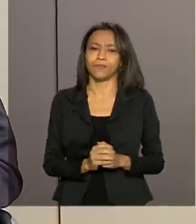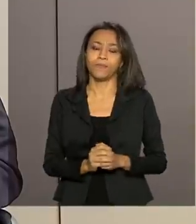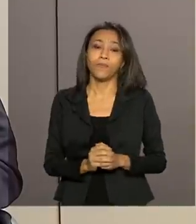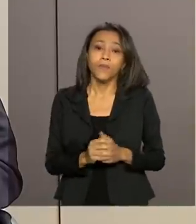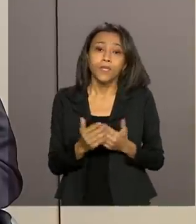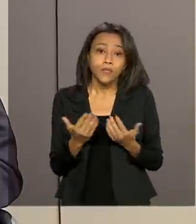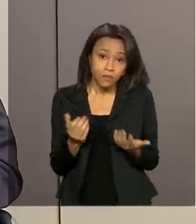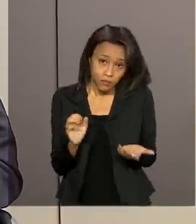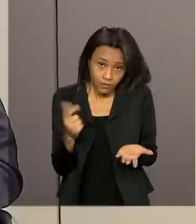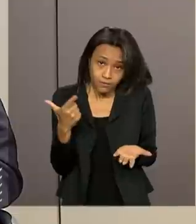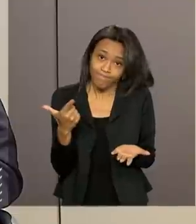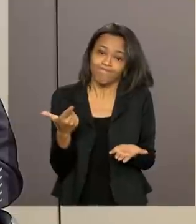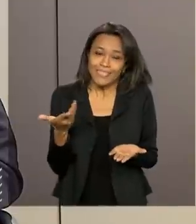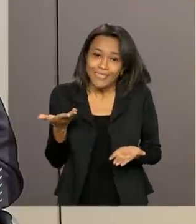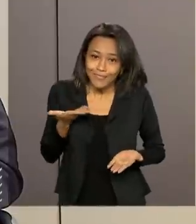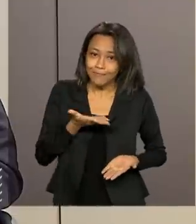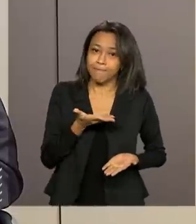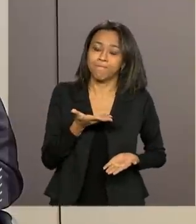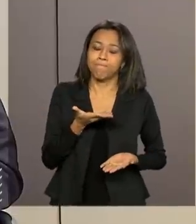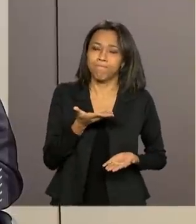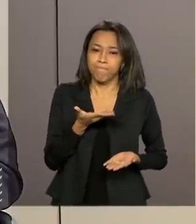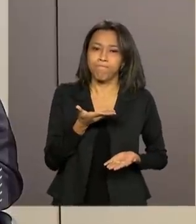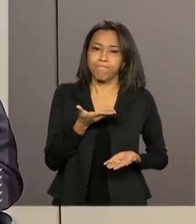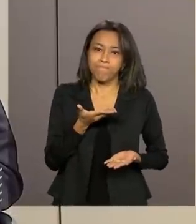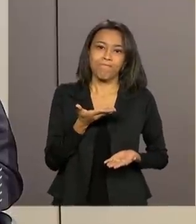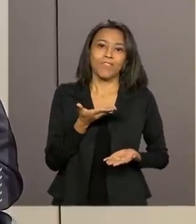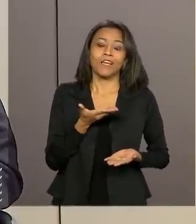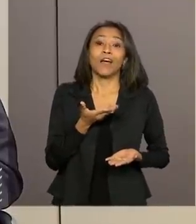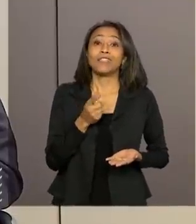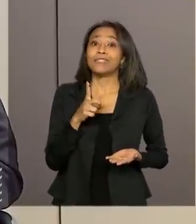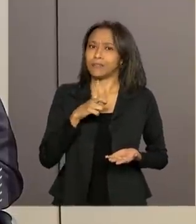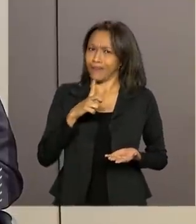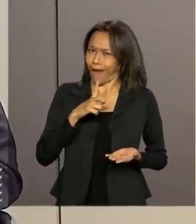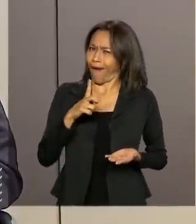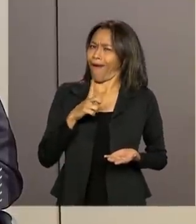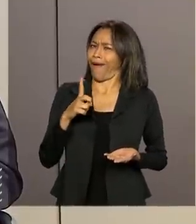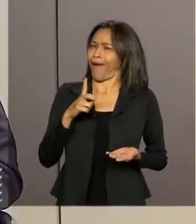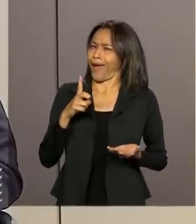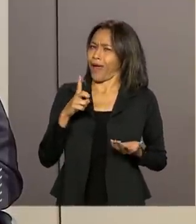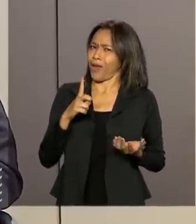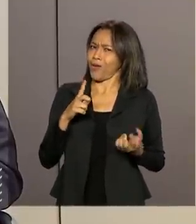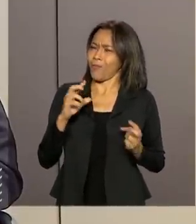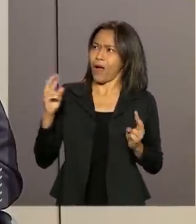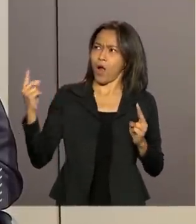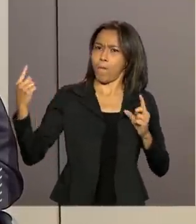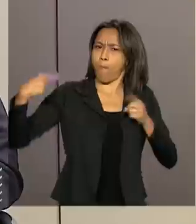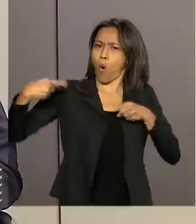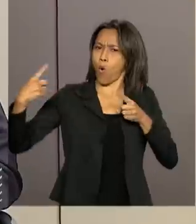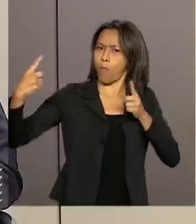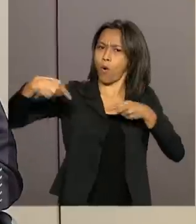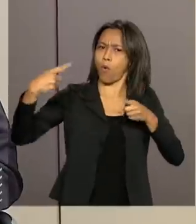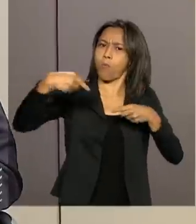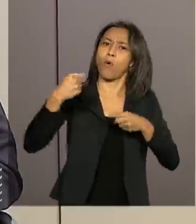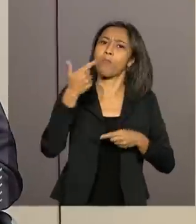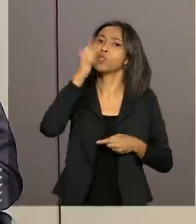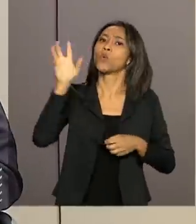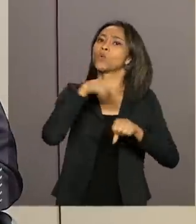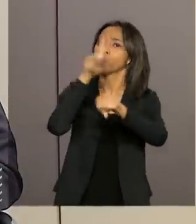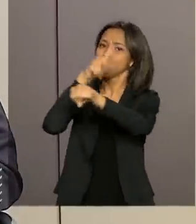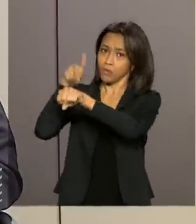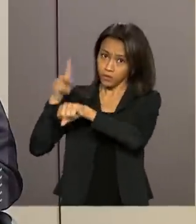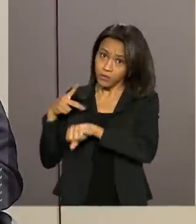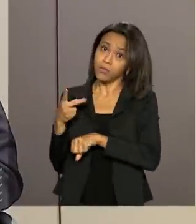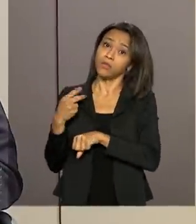Aí é óbvio que isso, ele traz uma concorrência para os agricultores de outros